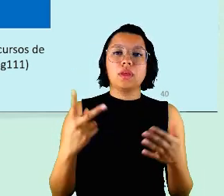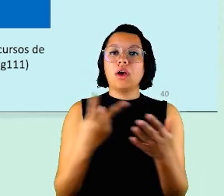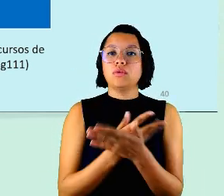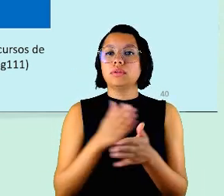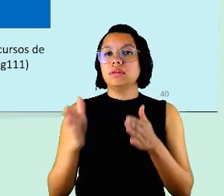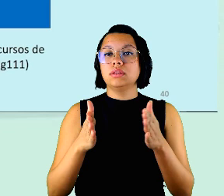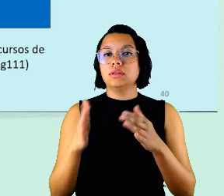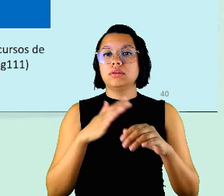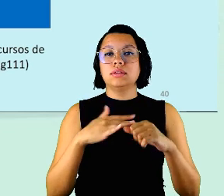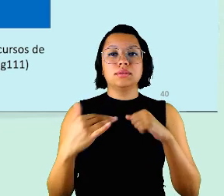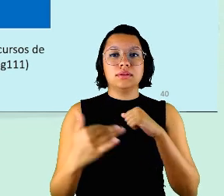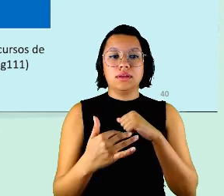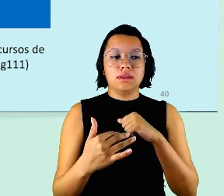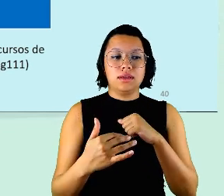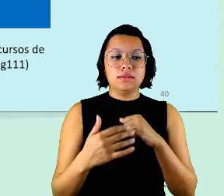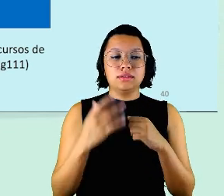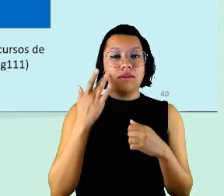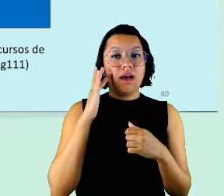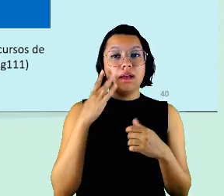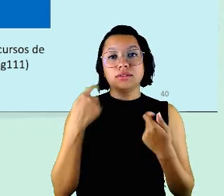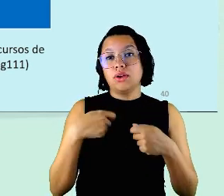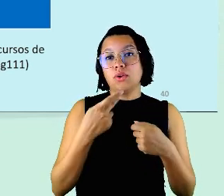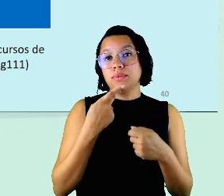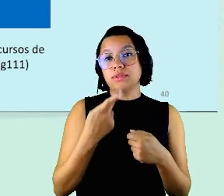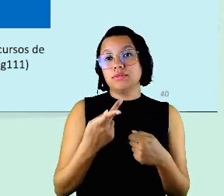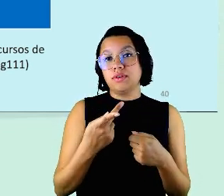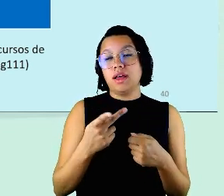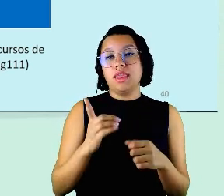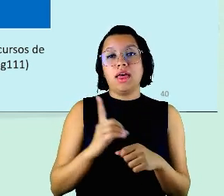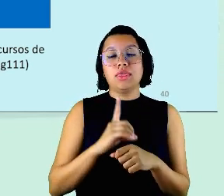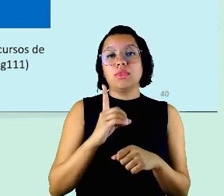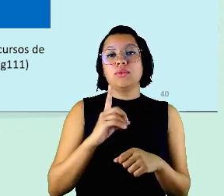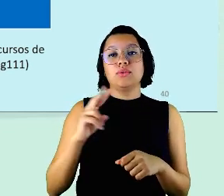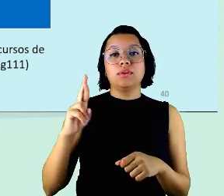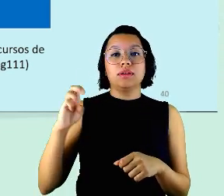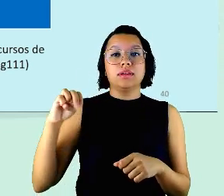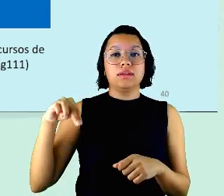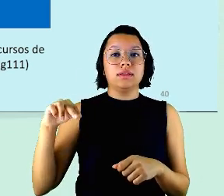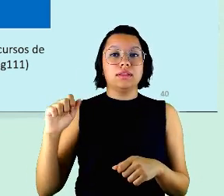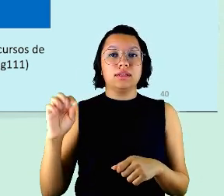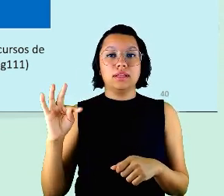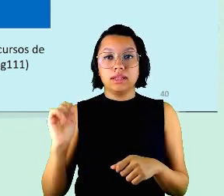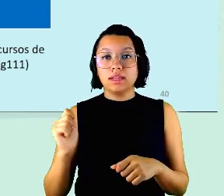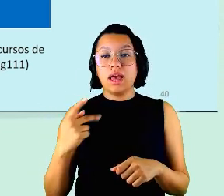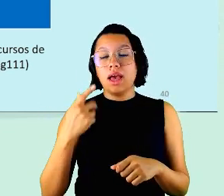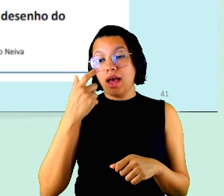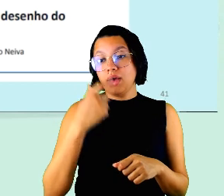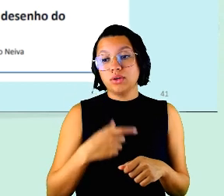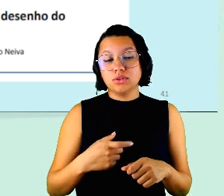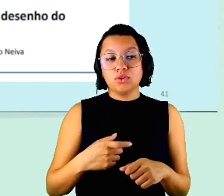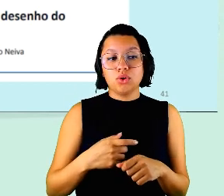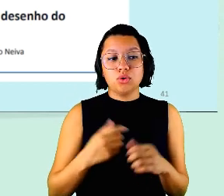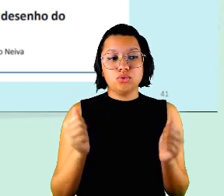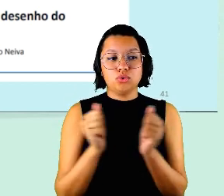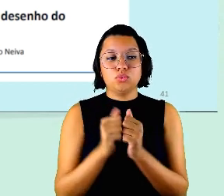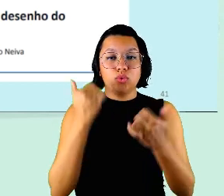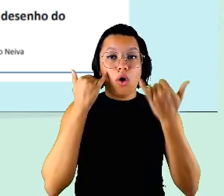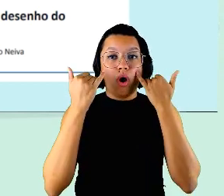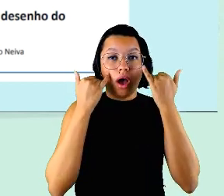então acho que eu não preciso nem dizer doutora Renata que eu sou com os dados que a gente vem